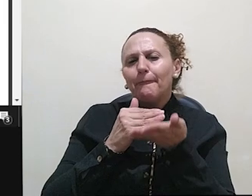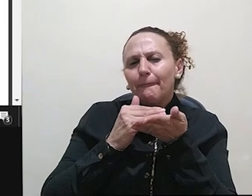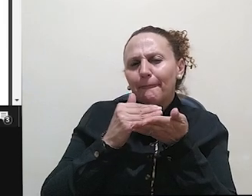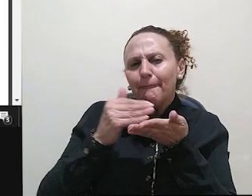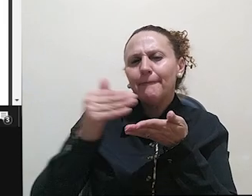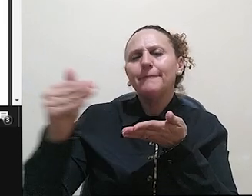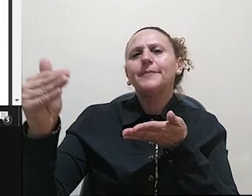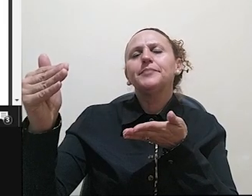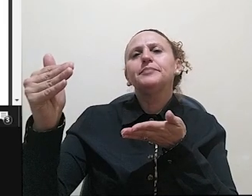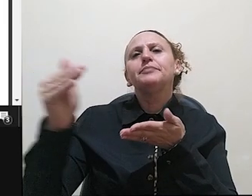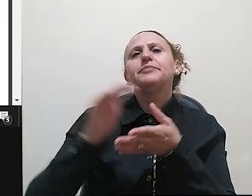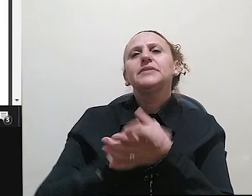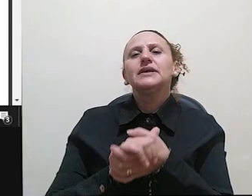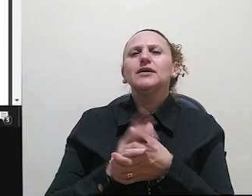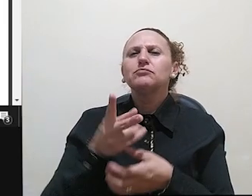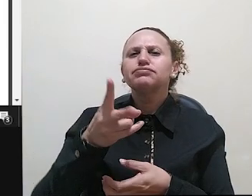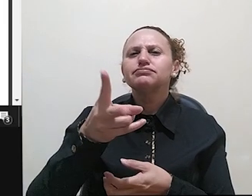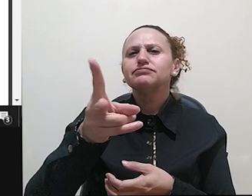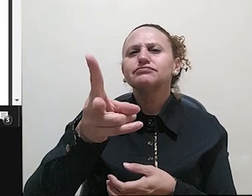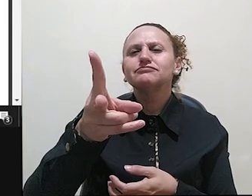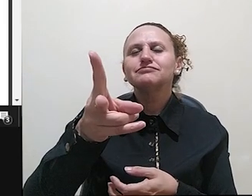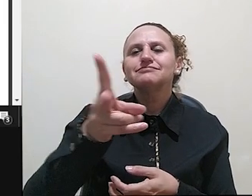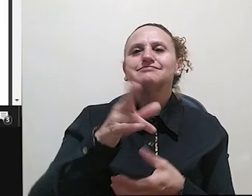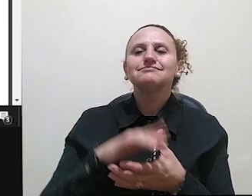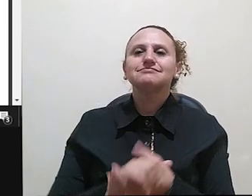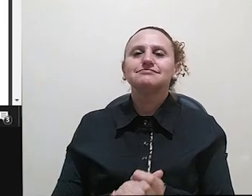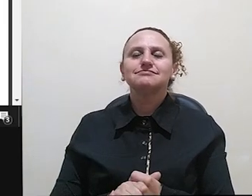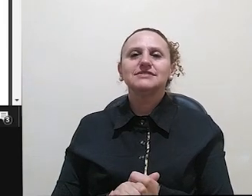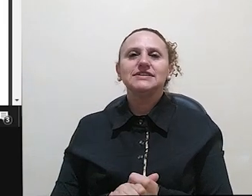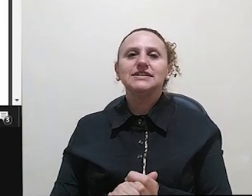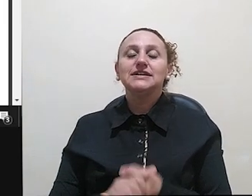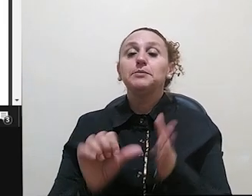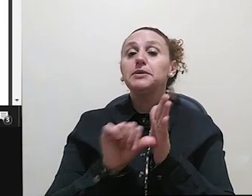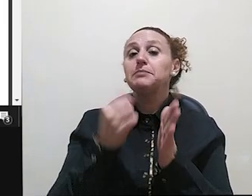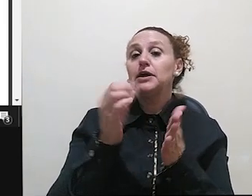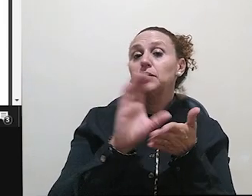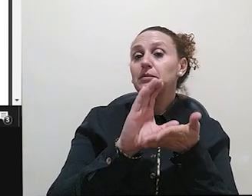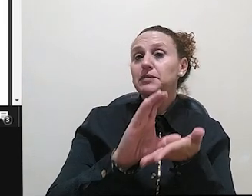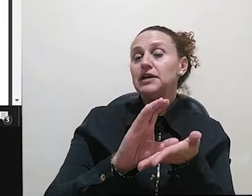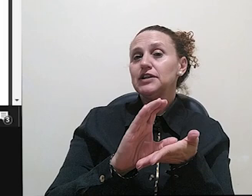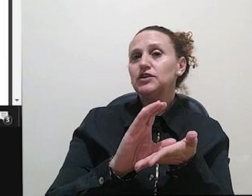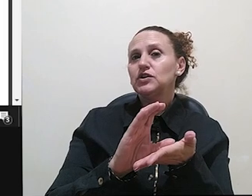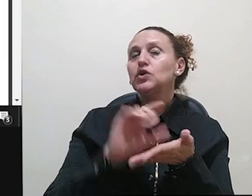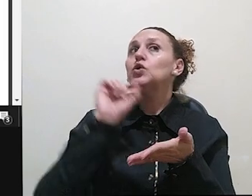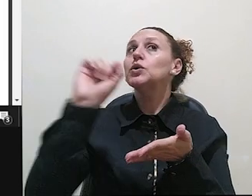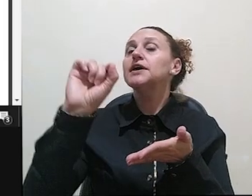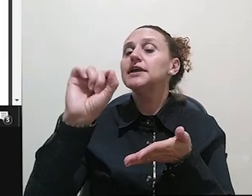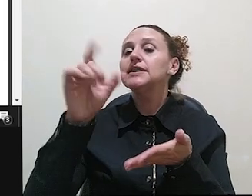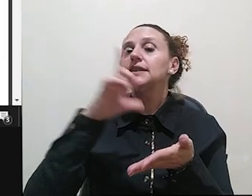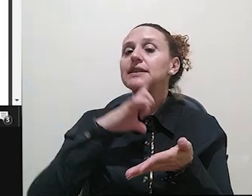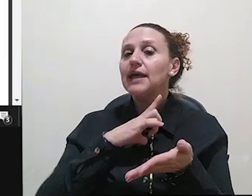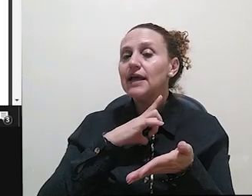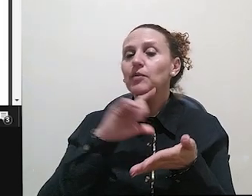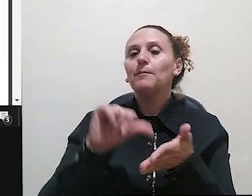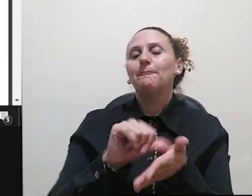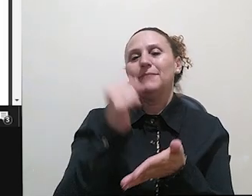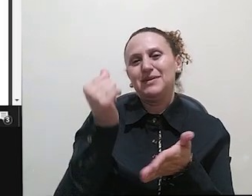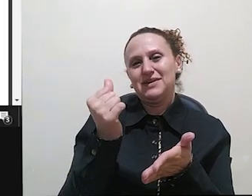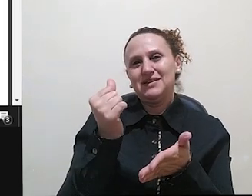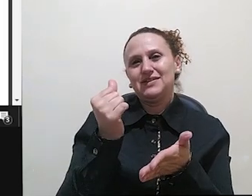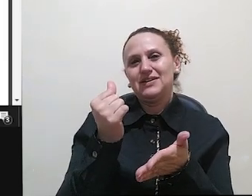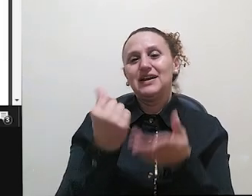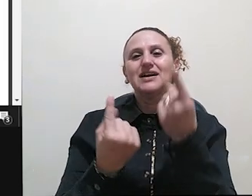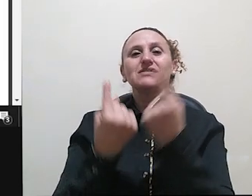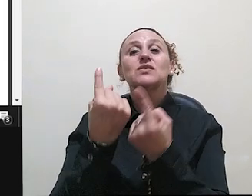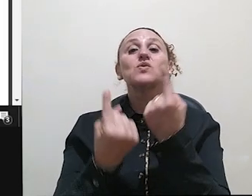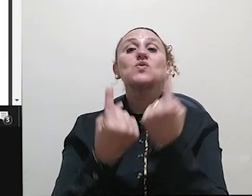faz a sumarização, que é essa descrição. Ele fala o primeiro capítulo e ele diz o que tem no primeiro capítulo, qual